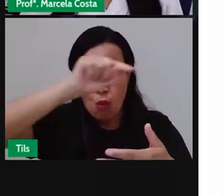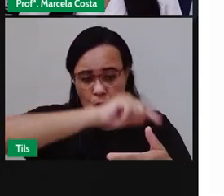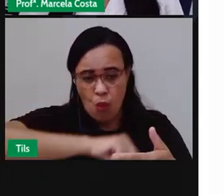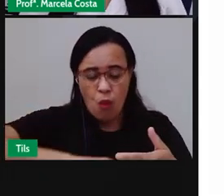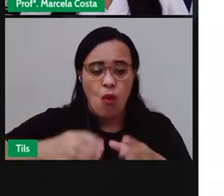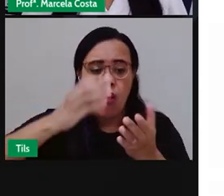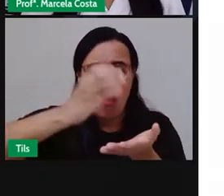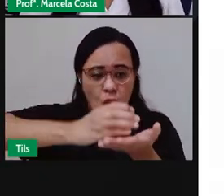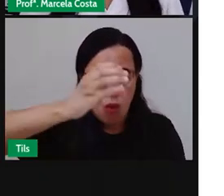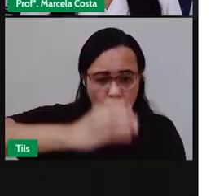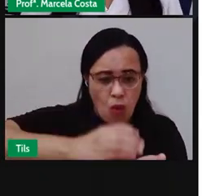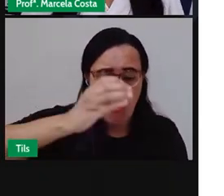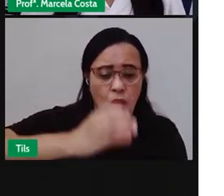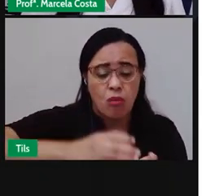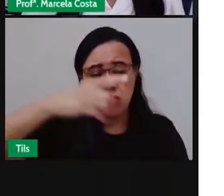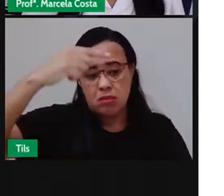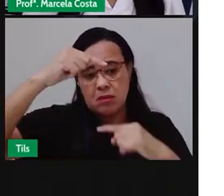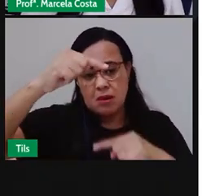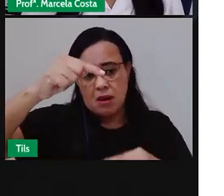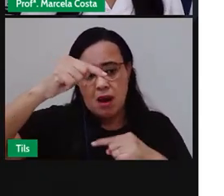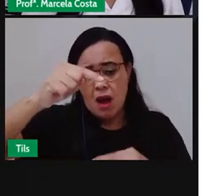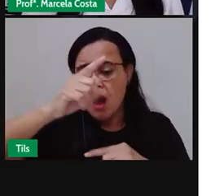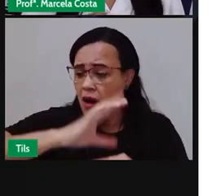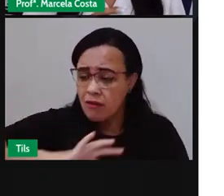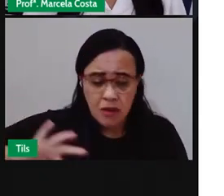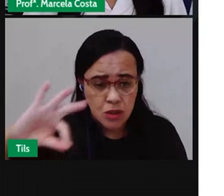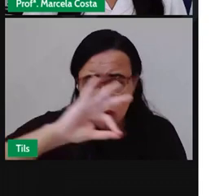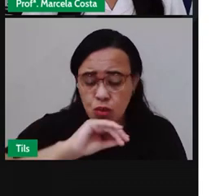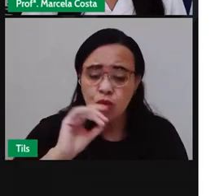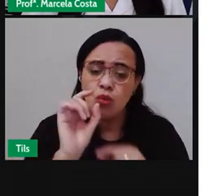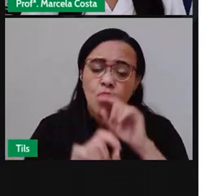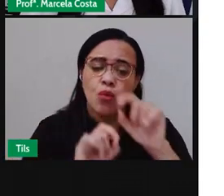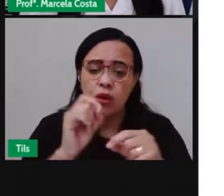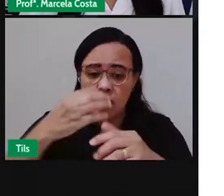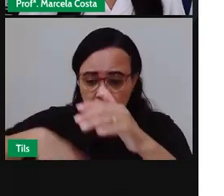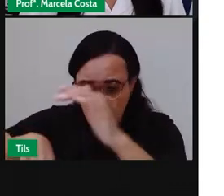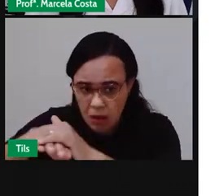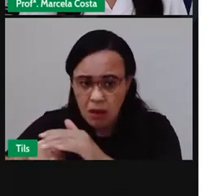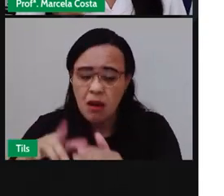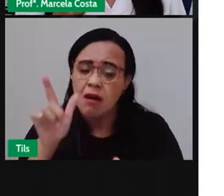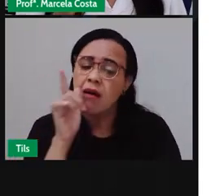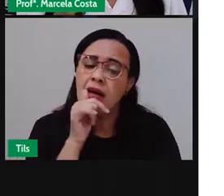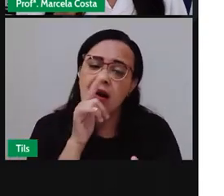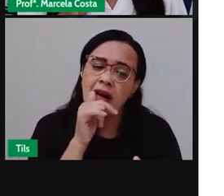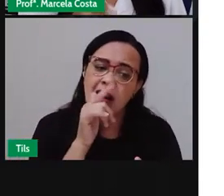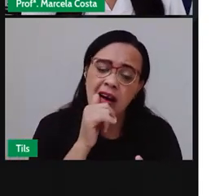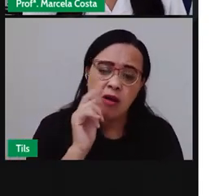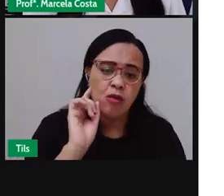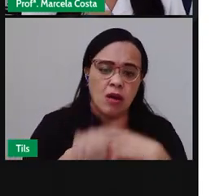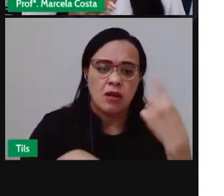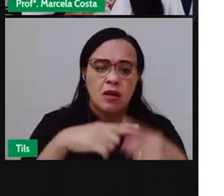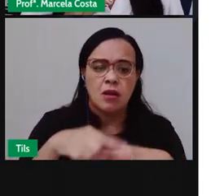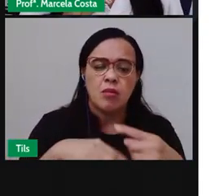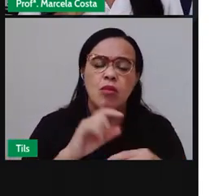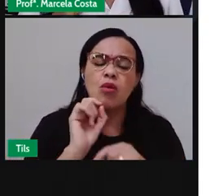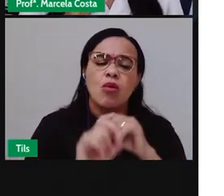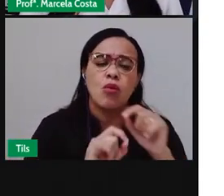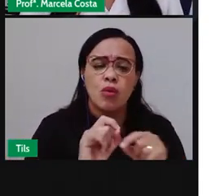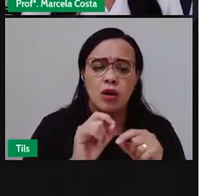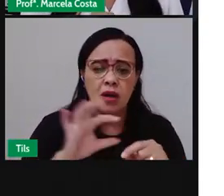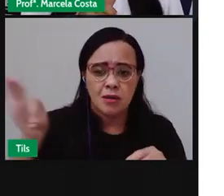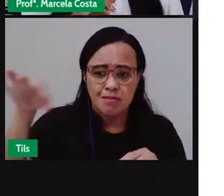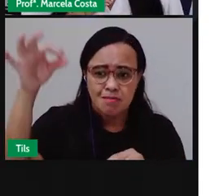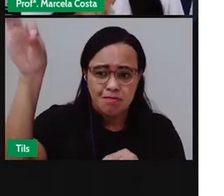copos, garrafas, elas podem guardar água e ser um espaço para que esse